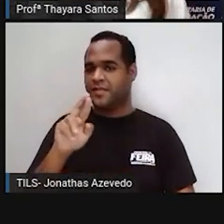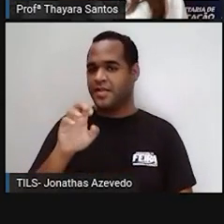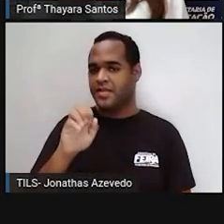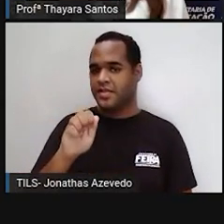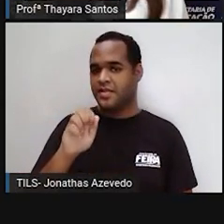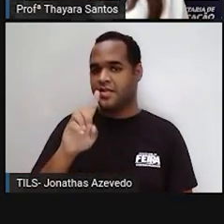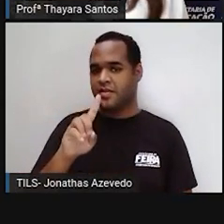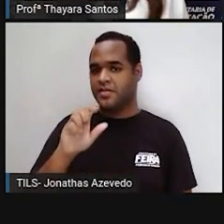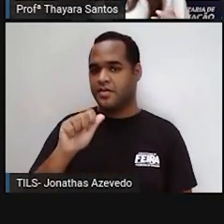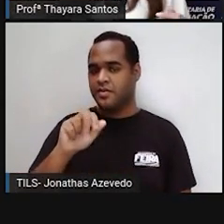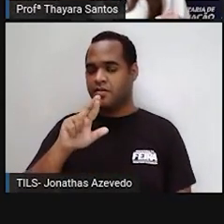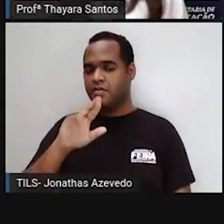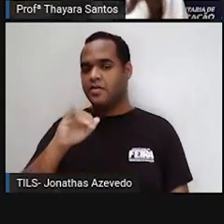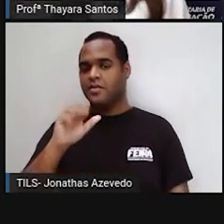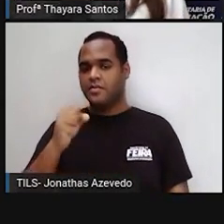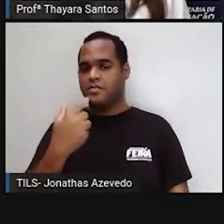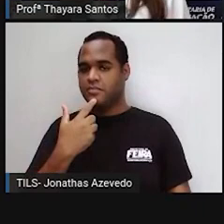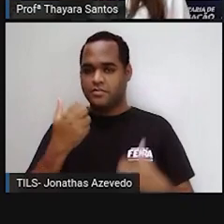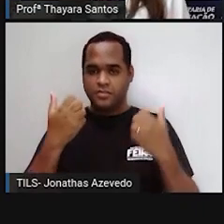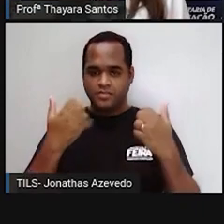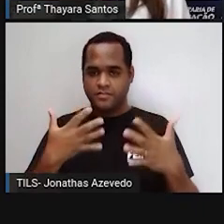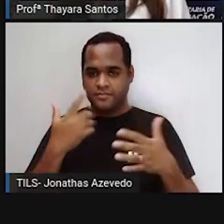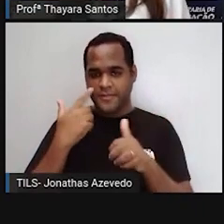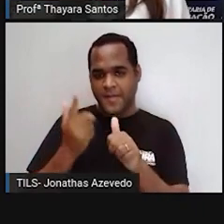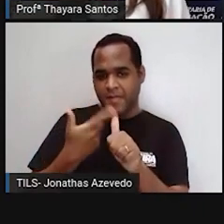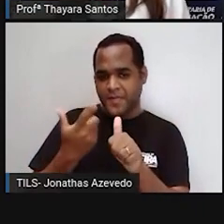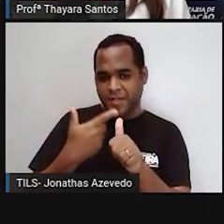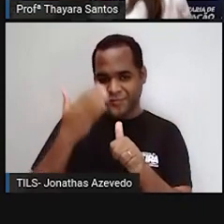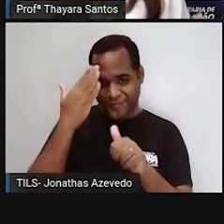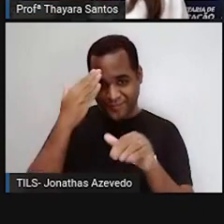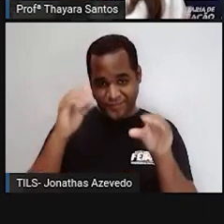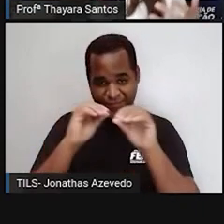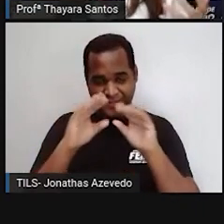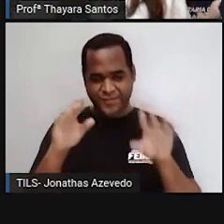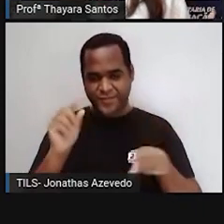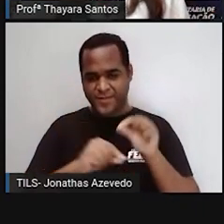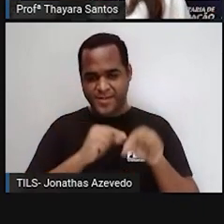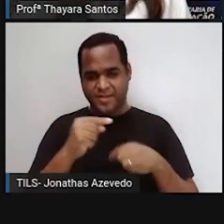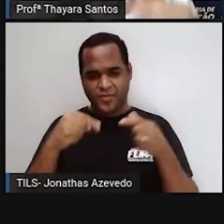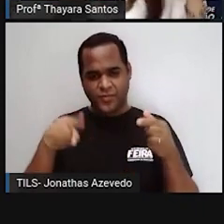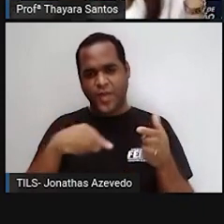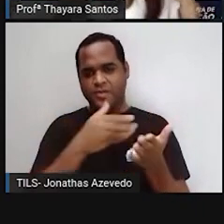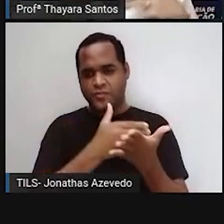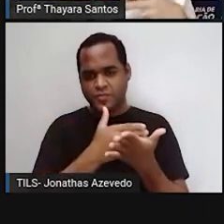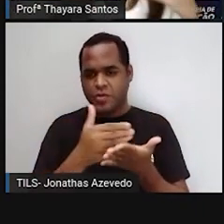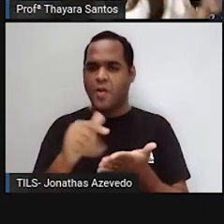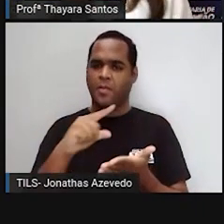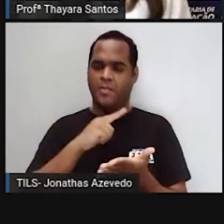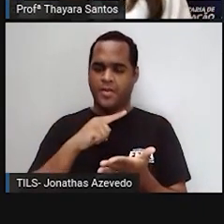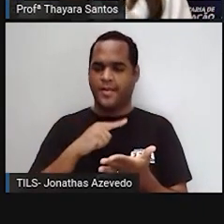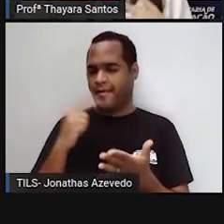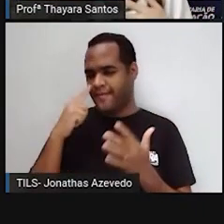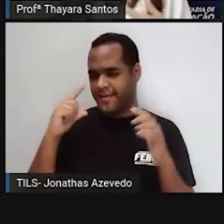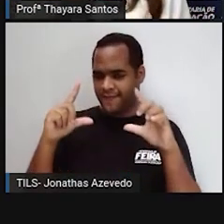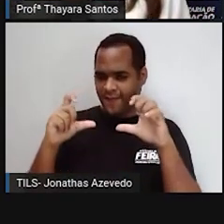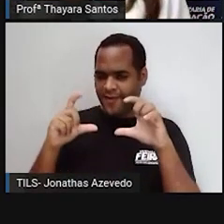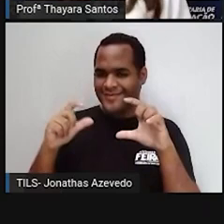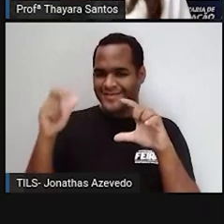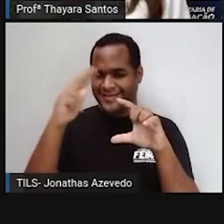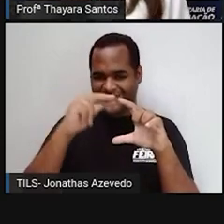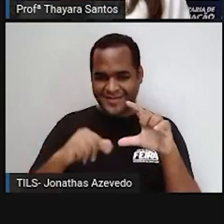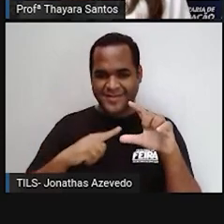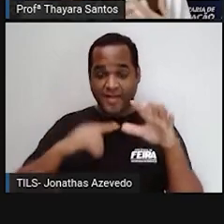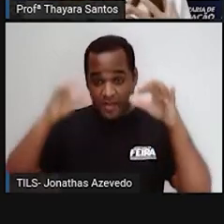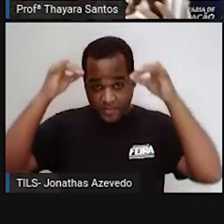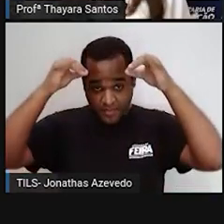que é uma pradaria? Primeiro, vamos ver a pastagem. A pastagem é aquela que a gente costuma ver, aquela imagem que a gente sempre vê os